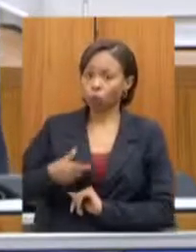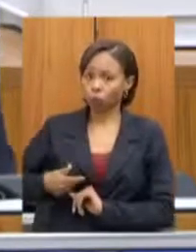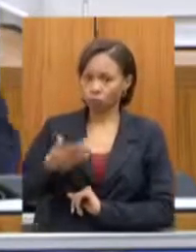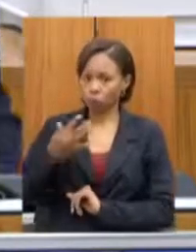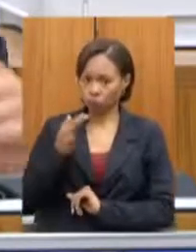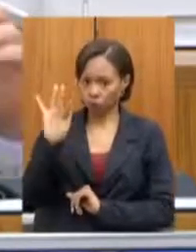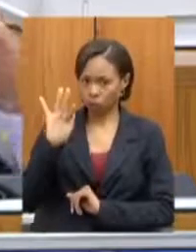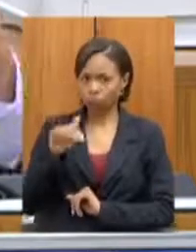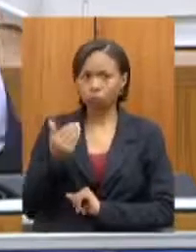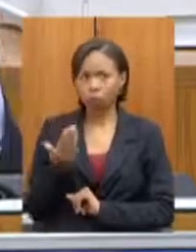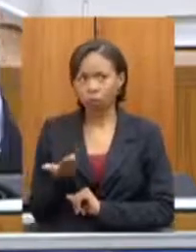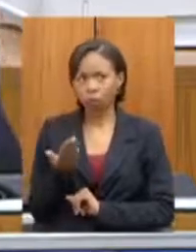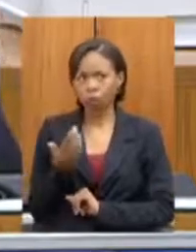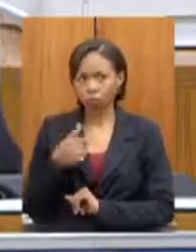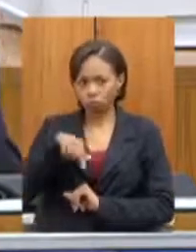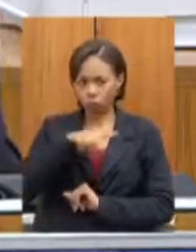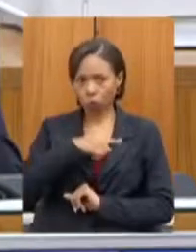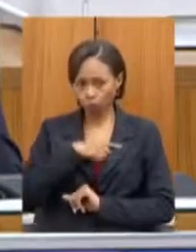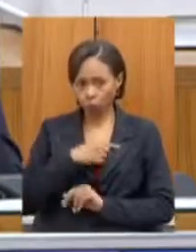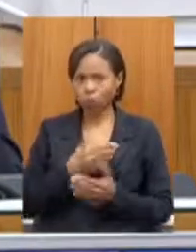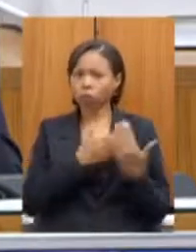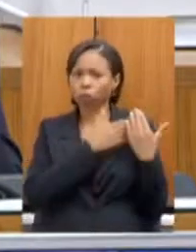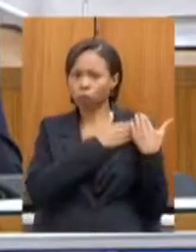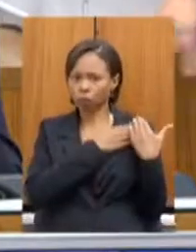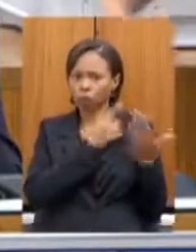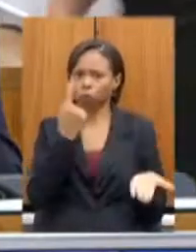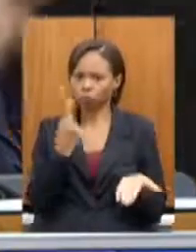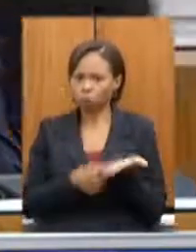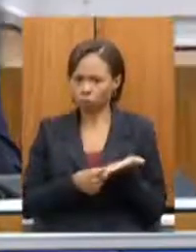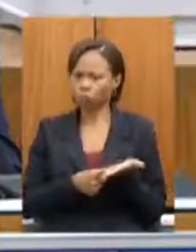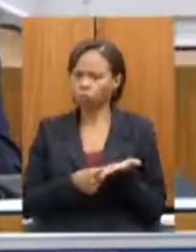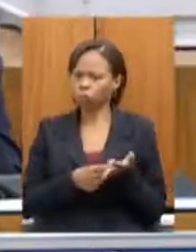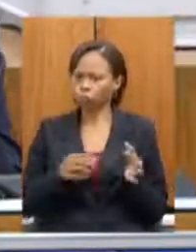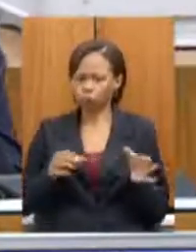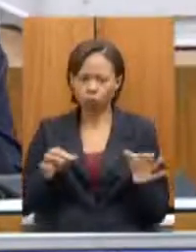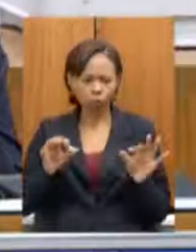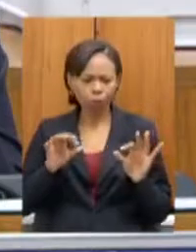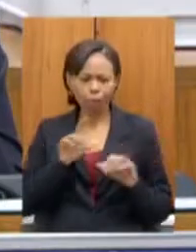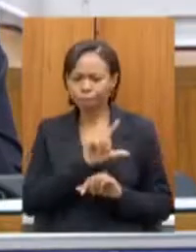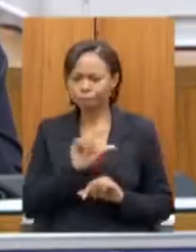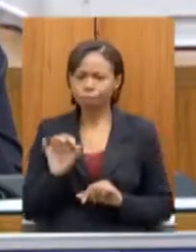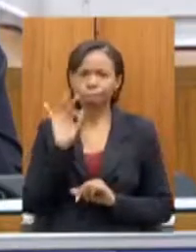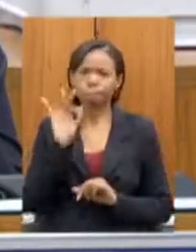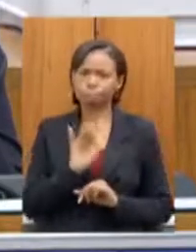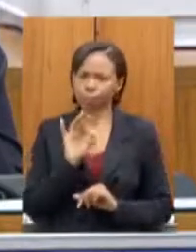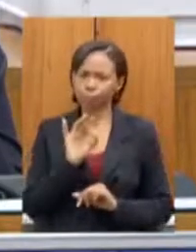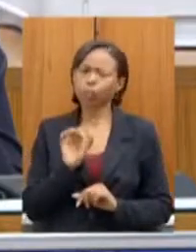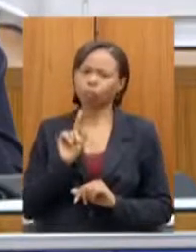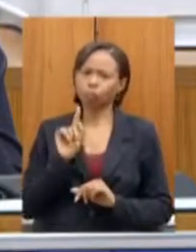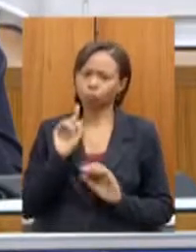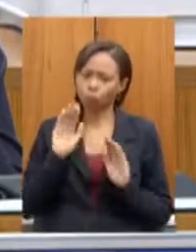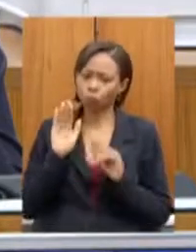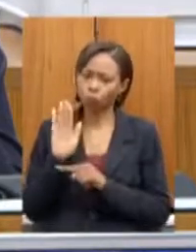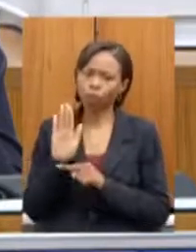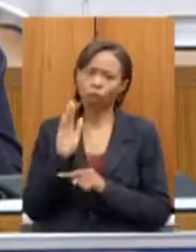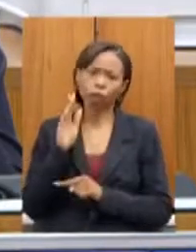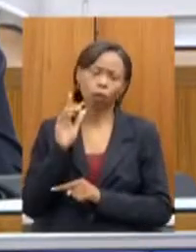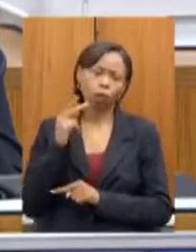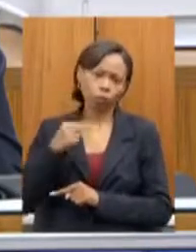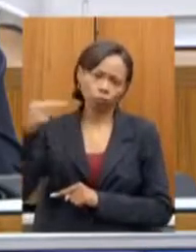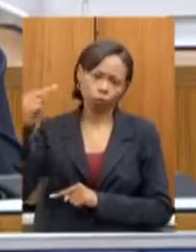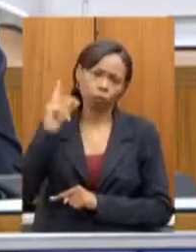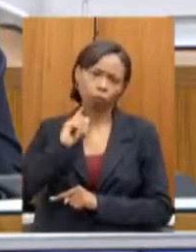Zé Reis do nosso lado o compromisso é total com o norte de Minas o esforço também junto ao 135